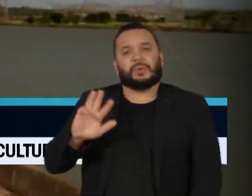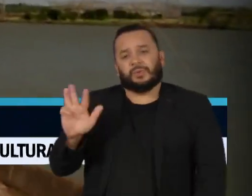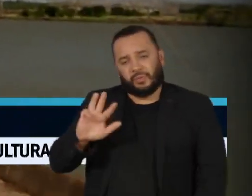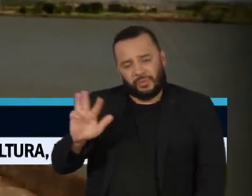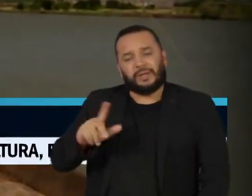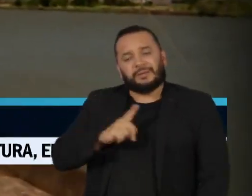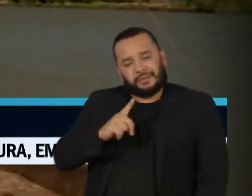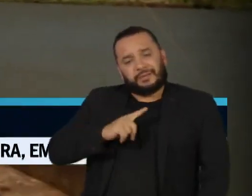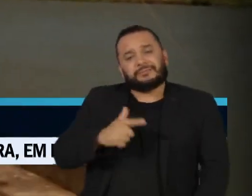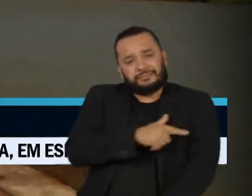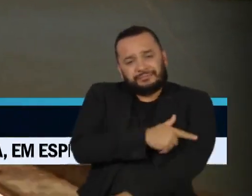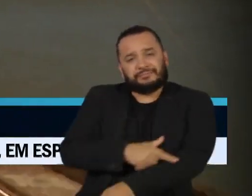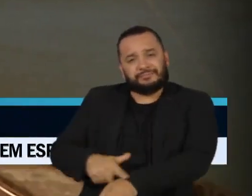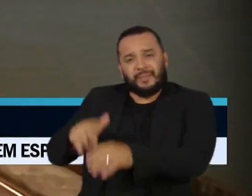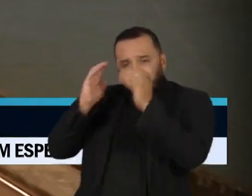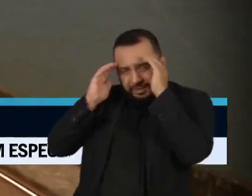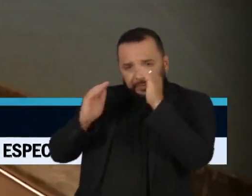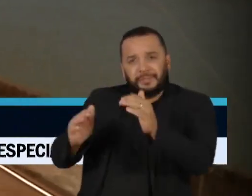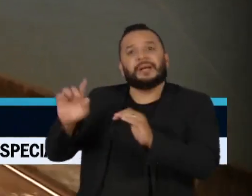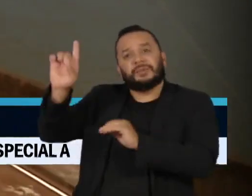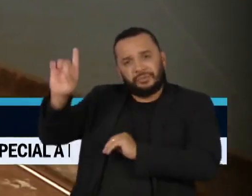respeita os direitos dos outros povos.